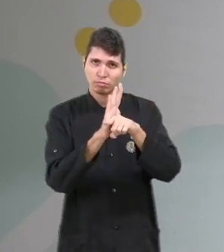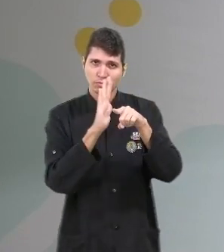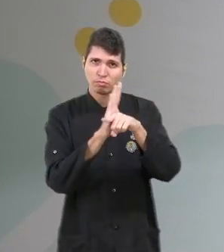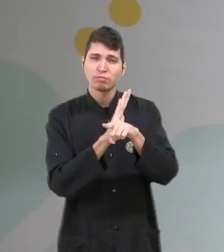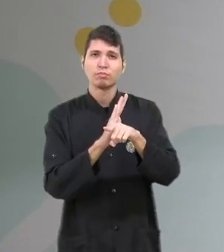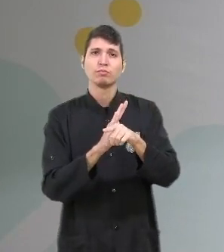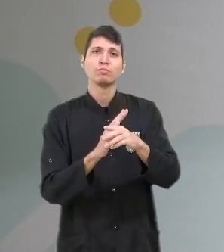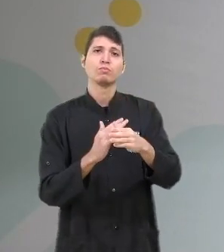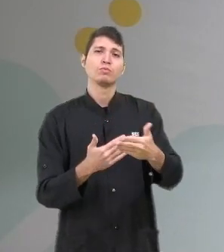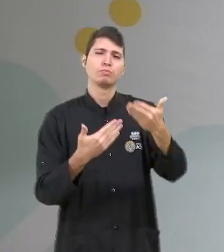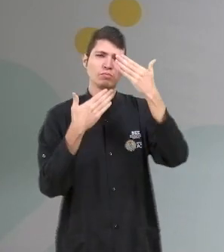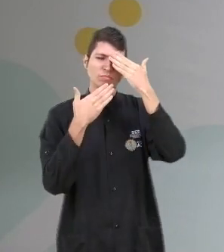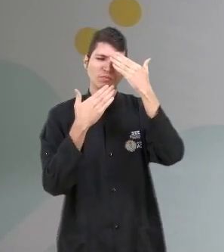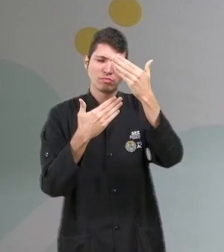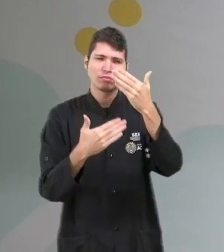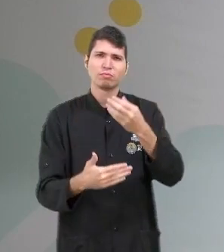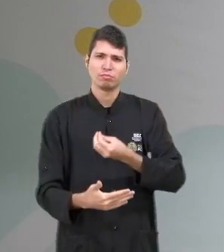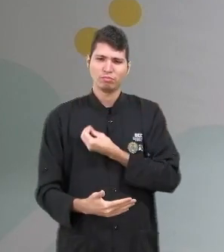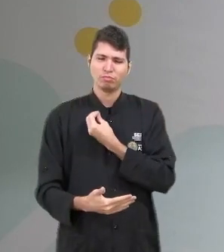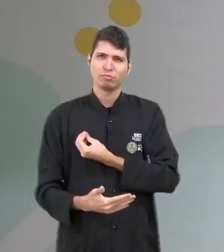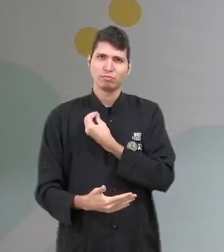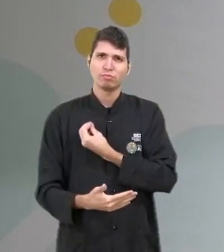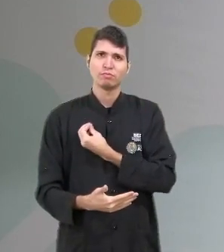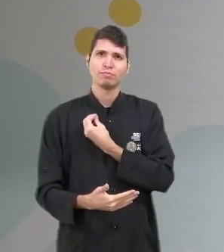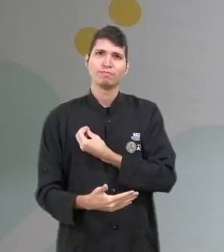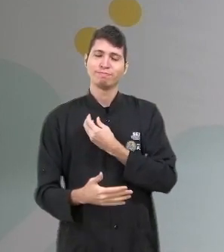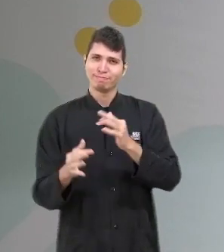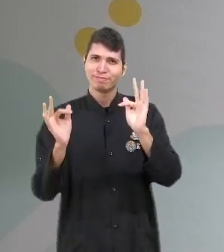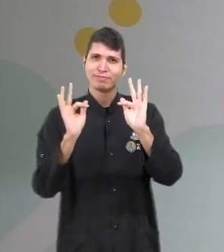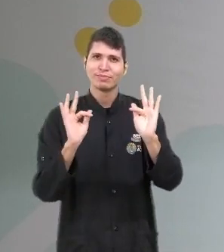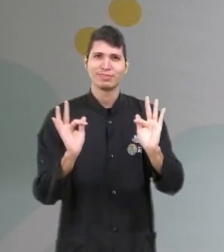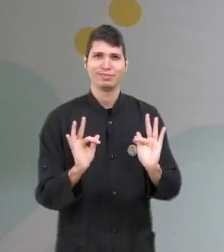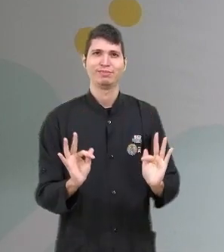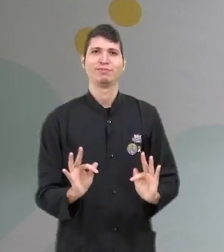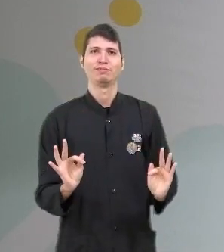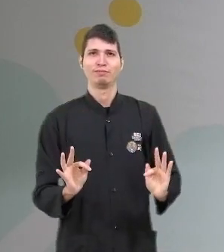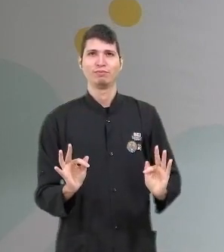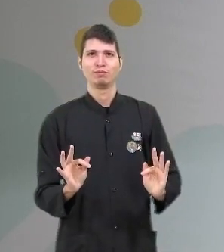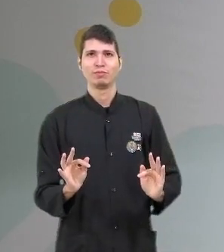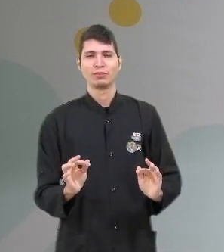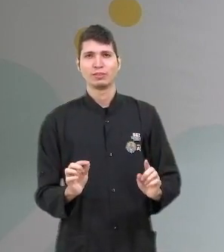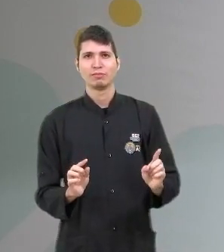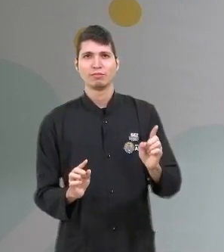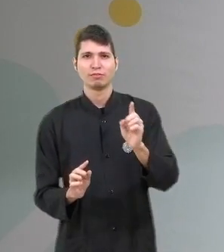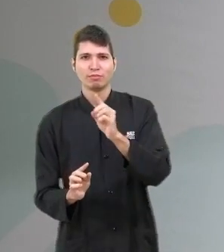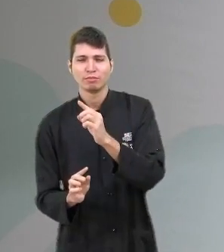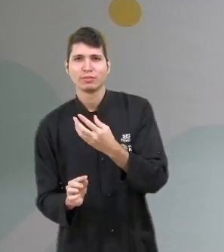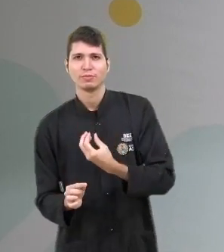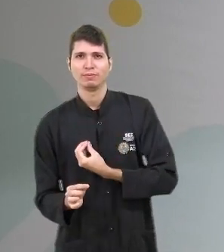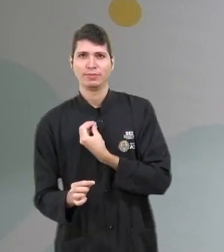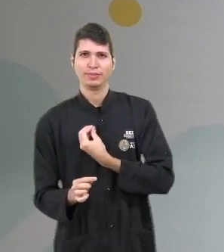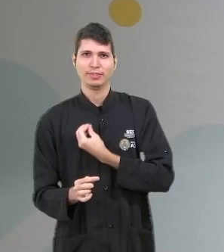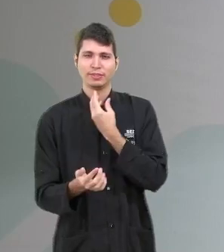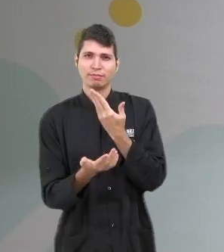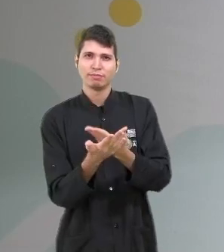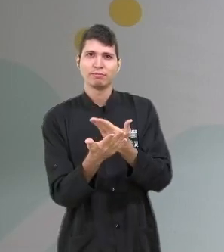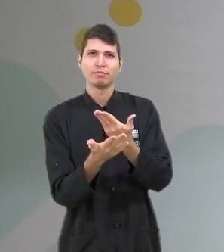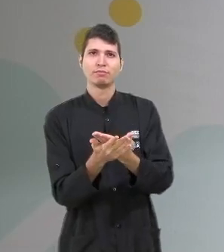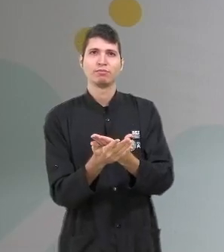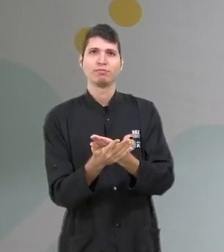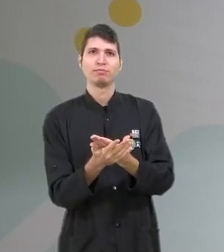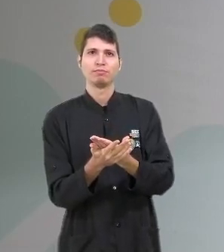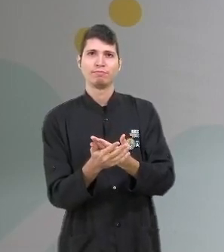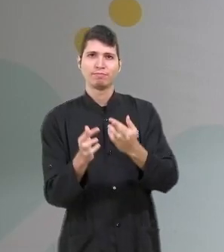Então, muito obrigado pela participação de todos. Eu fico feliz que vocês estejam acompanhando as aulas, né? E espero que tenha